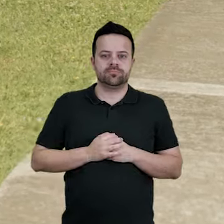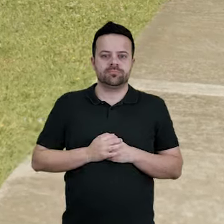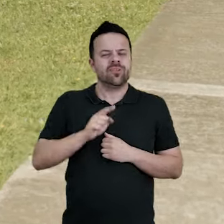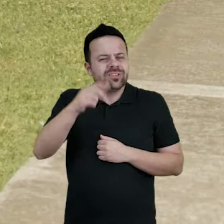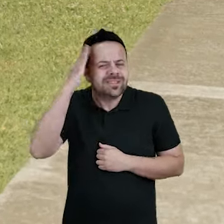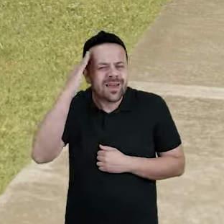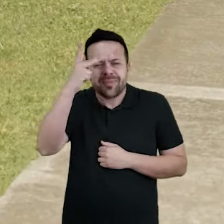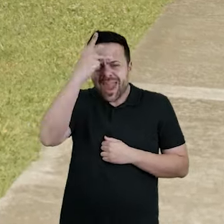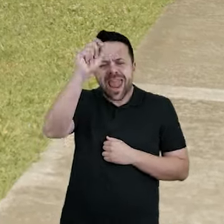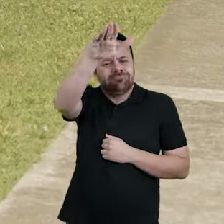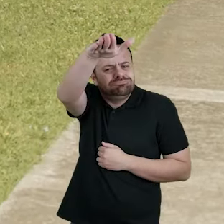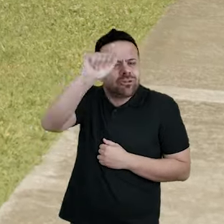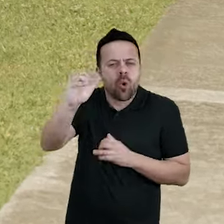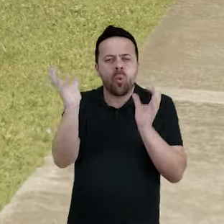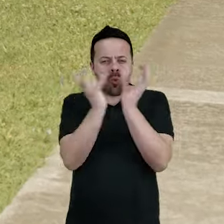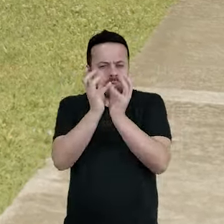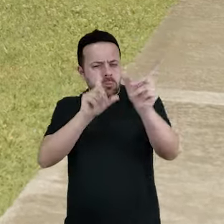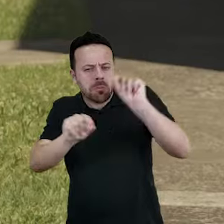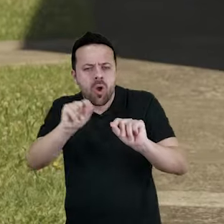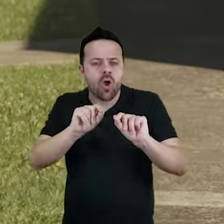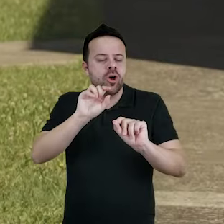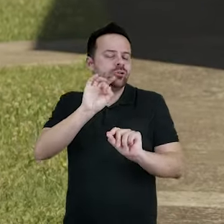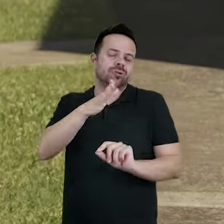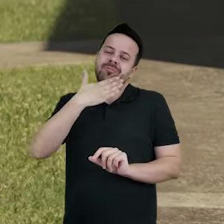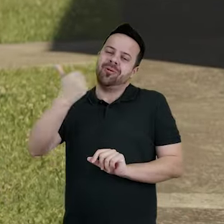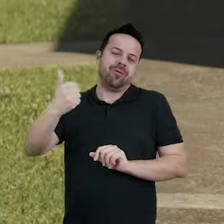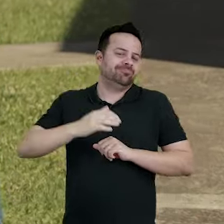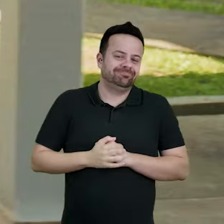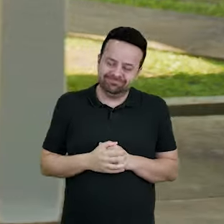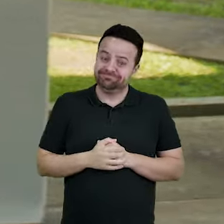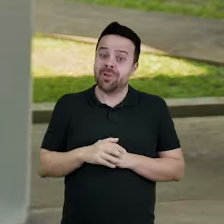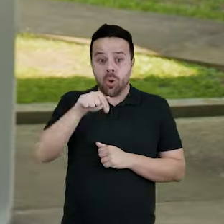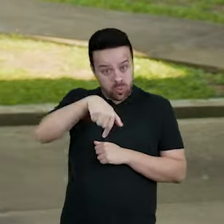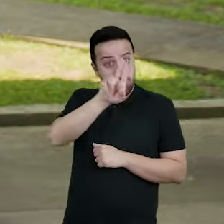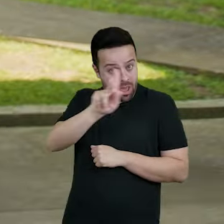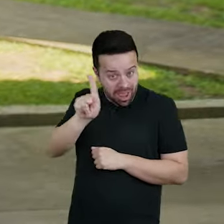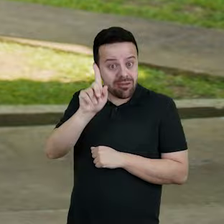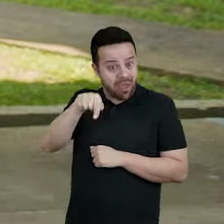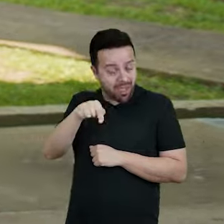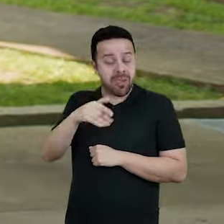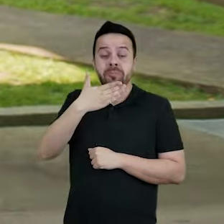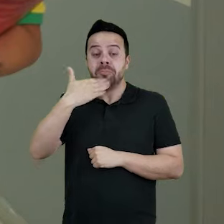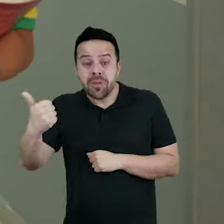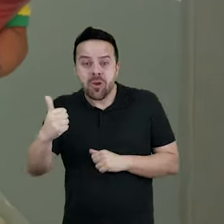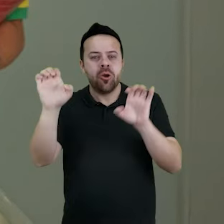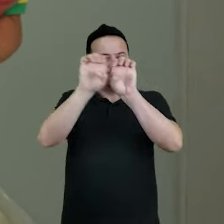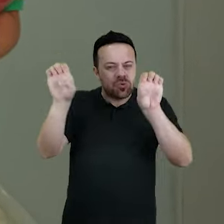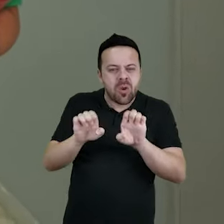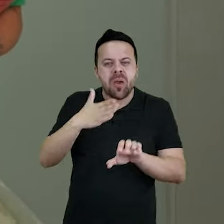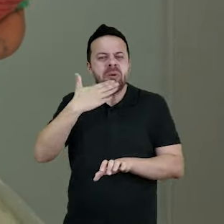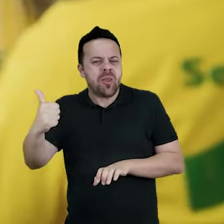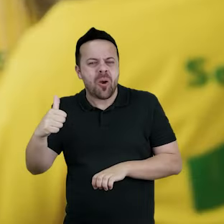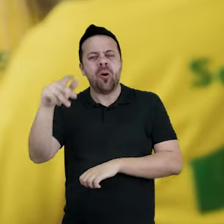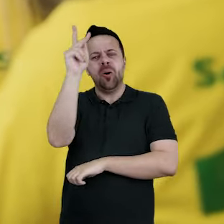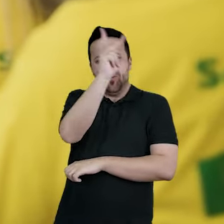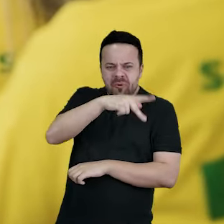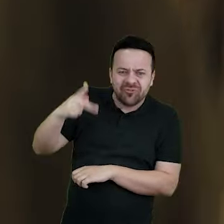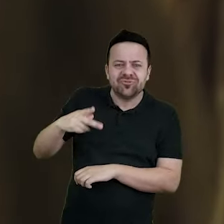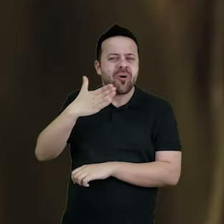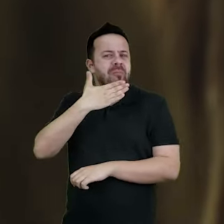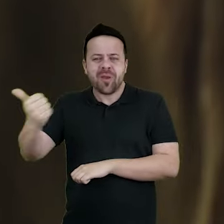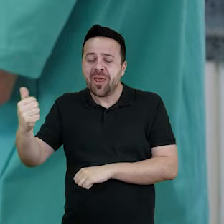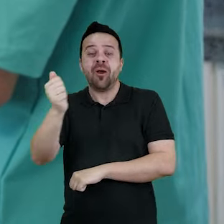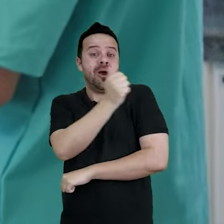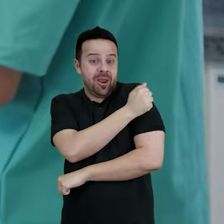Sabe quem é convocado para a seleção? Só os melhores. Aqui na Uniplac é assim. A melhor estrutura, os